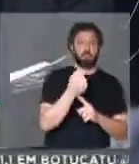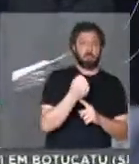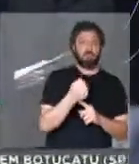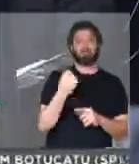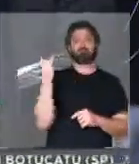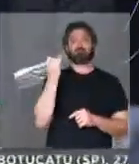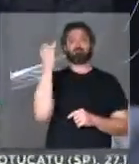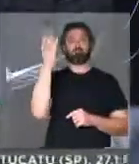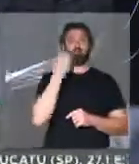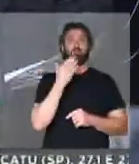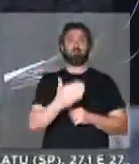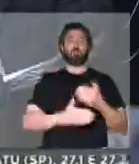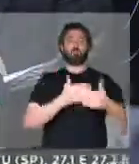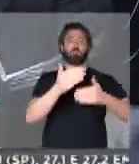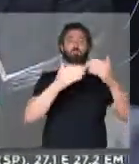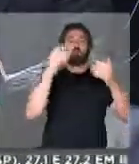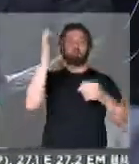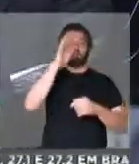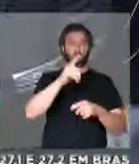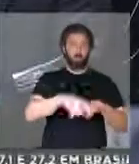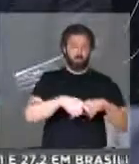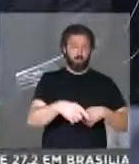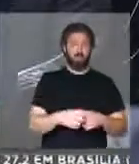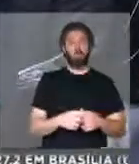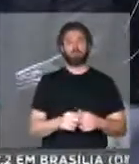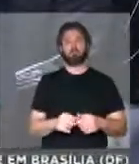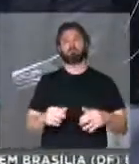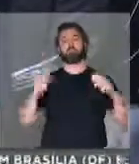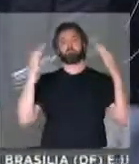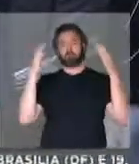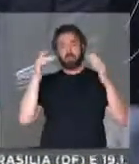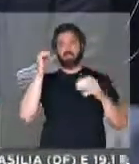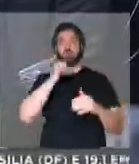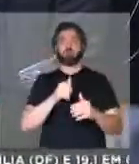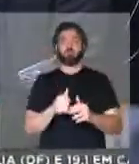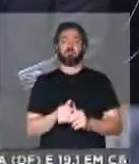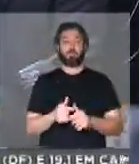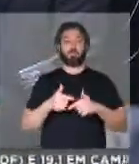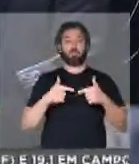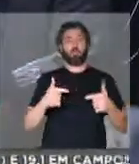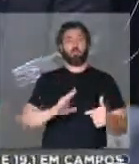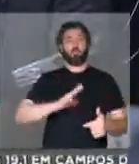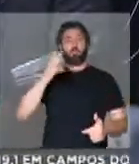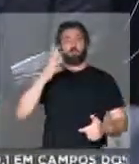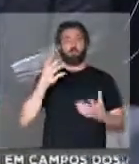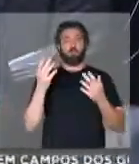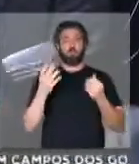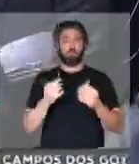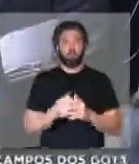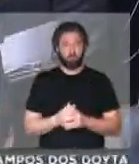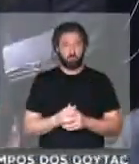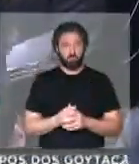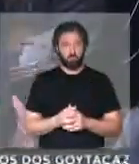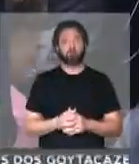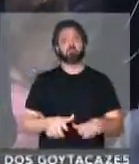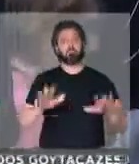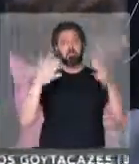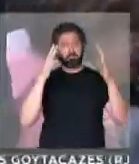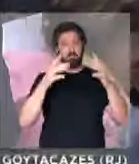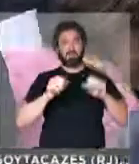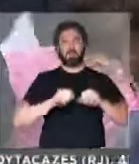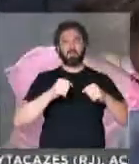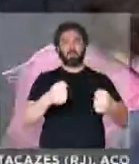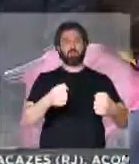que são importantes para o desenvolvimento rural. Parabéns a essas mulheres lutadoras, guerreiras, que fazem a